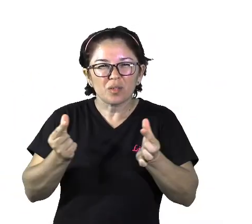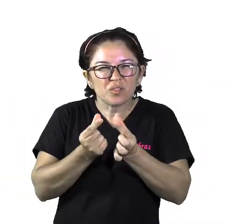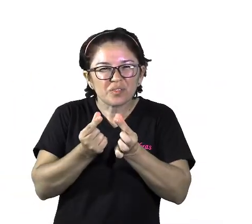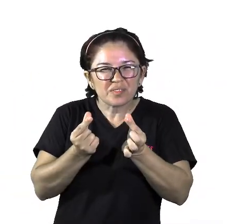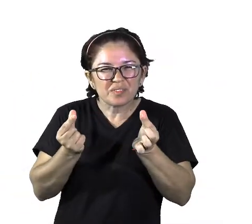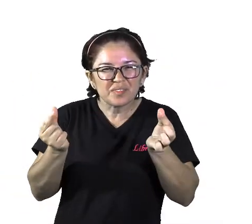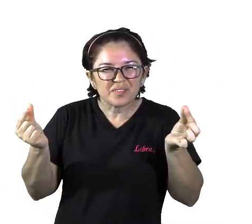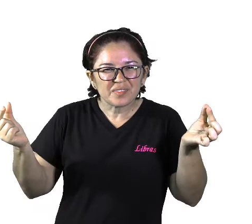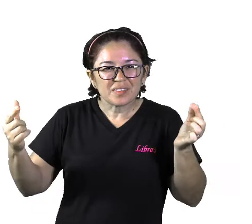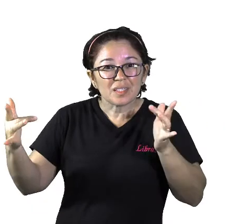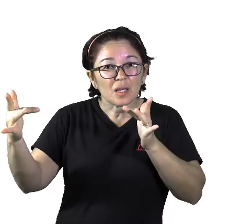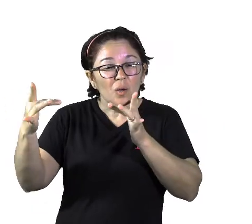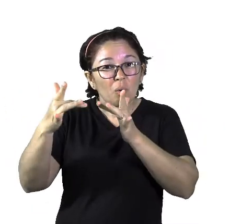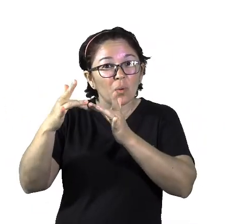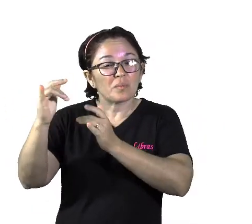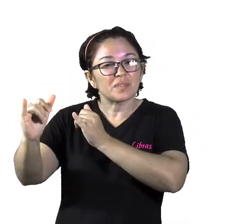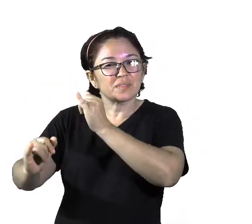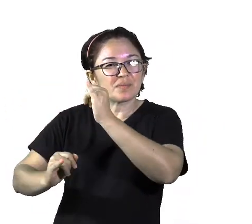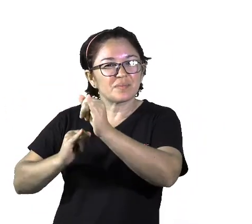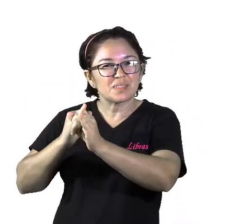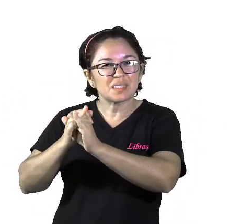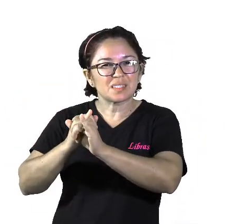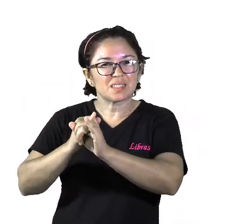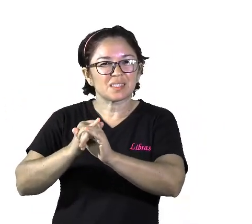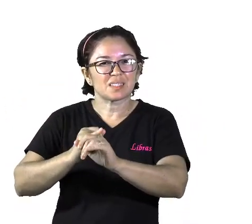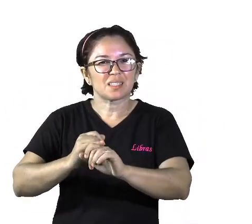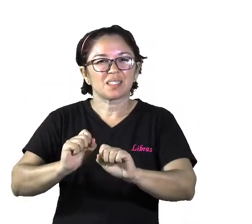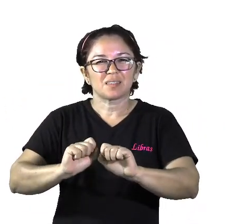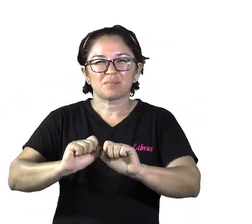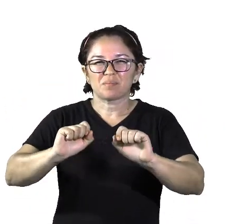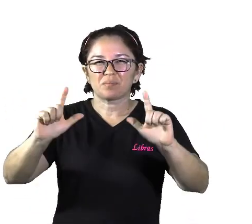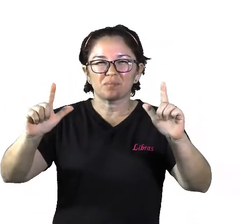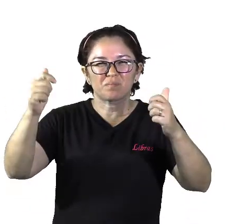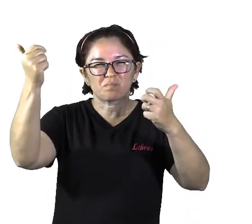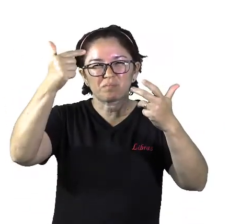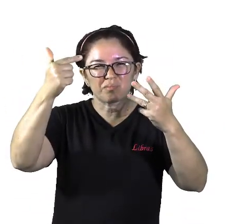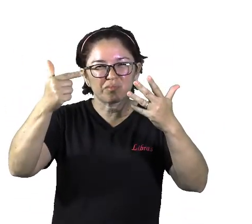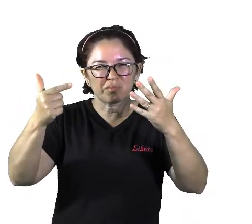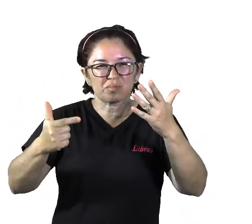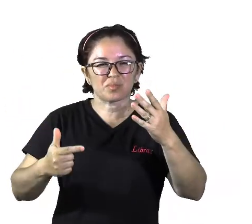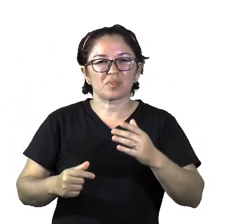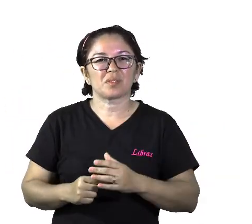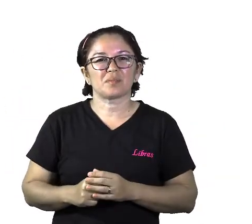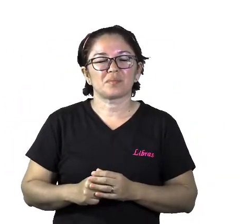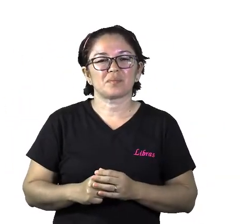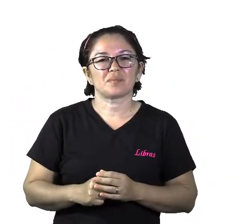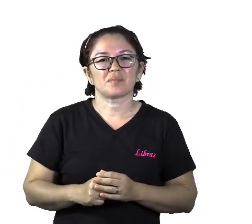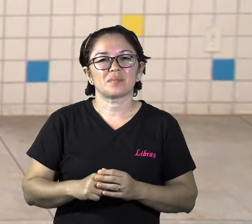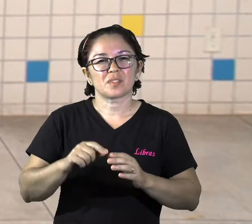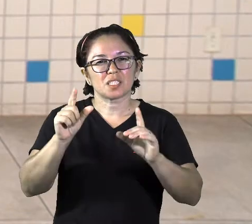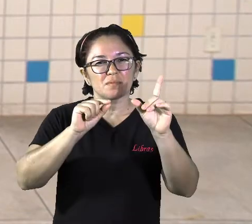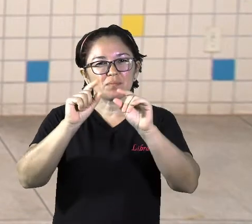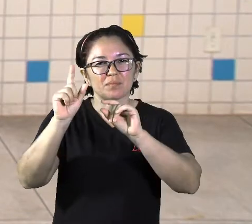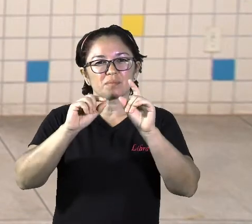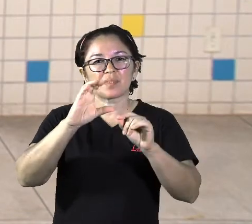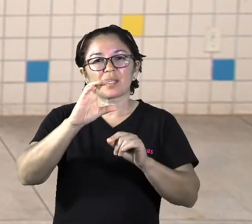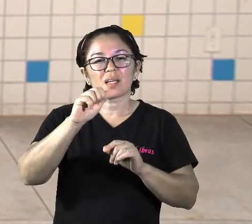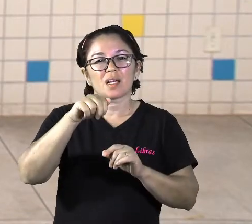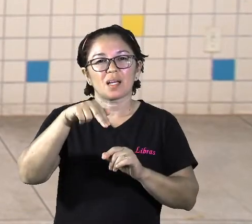oferecem um leque, né? De possibilidades para nos comunicar e também para adquirir